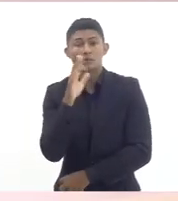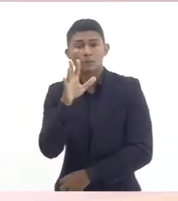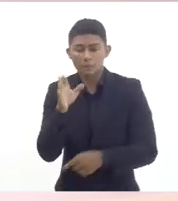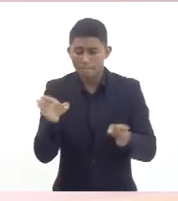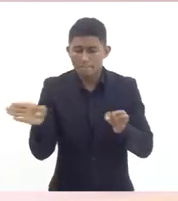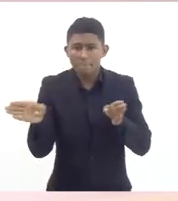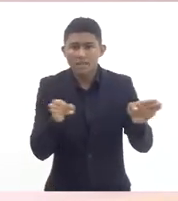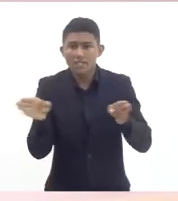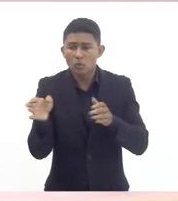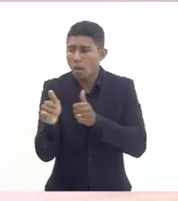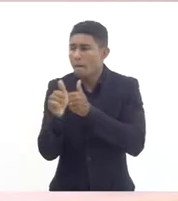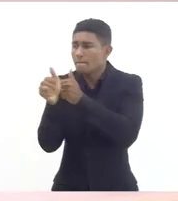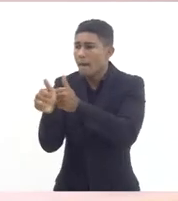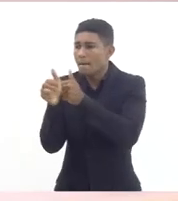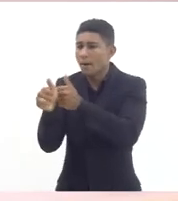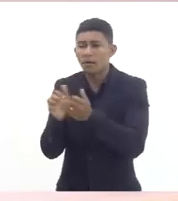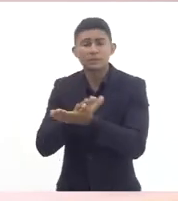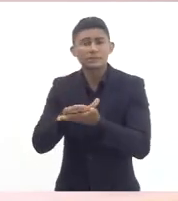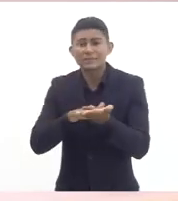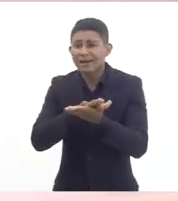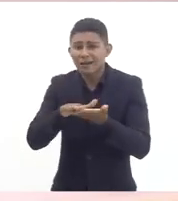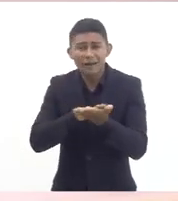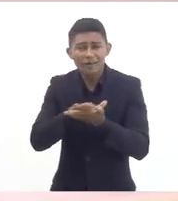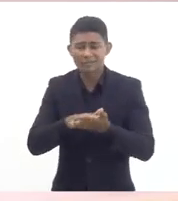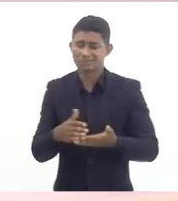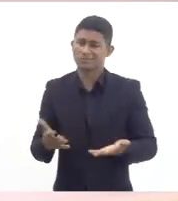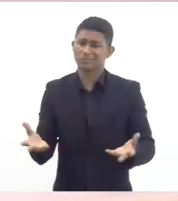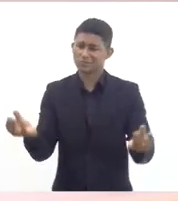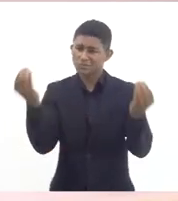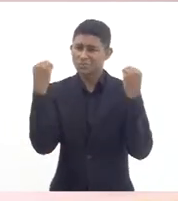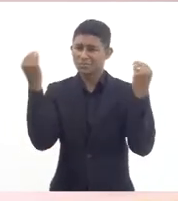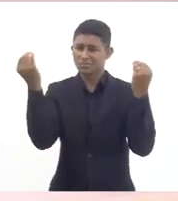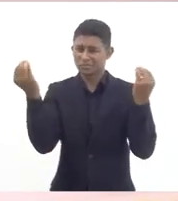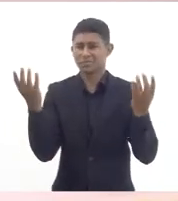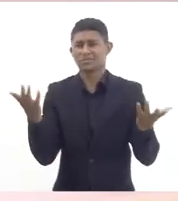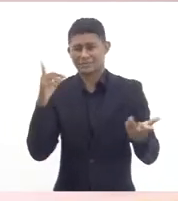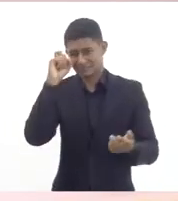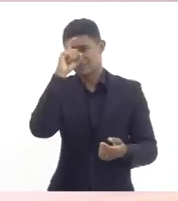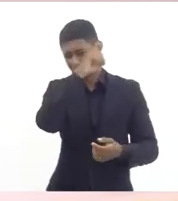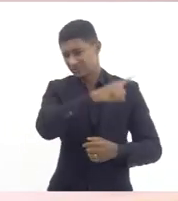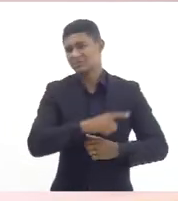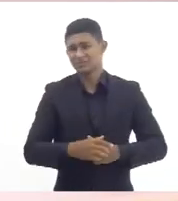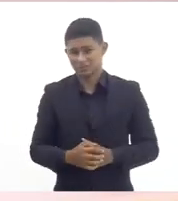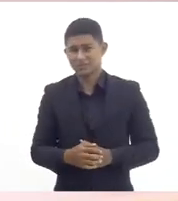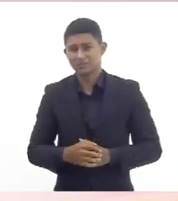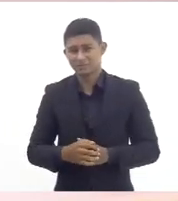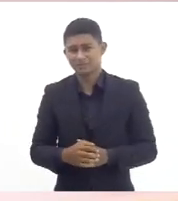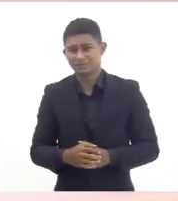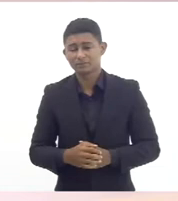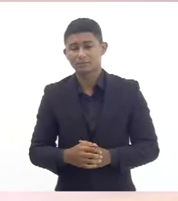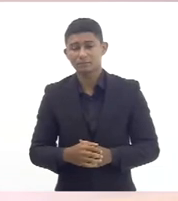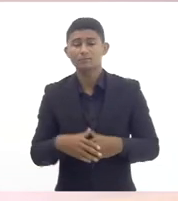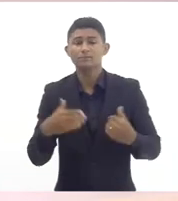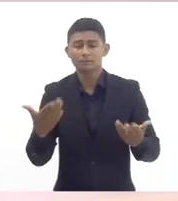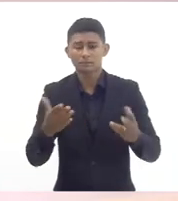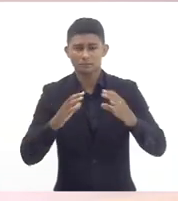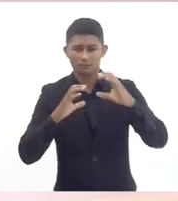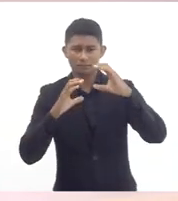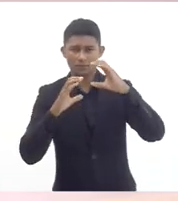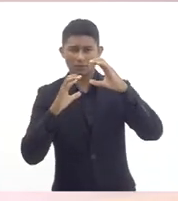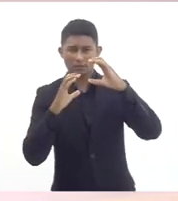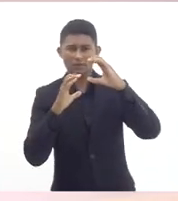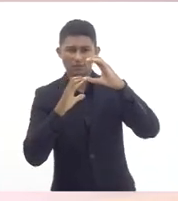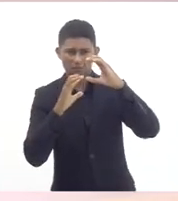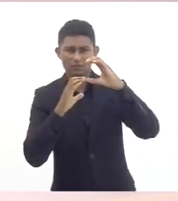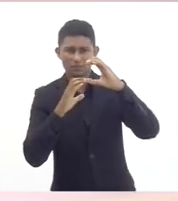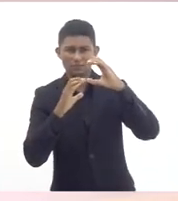matriculado então uma situação assim bastante complicada e esse concurso esse